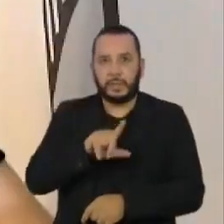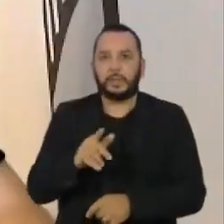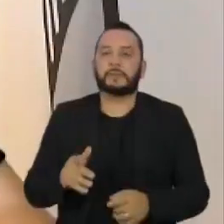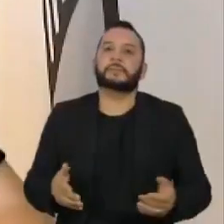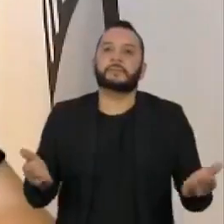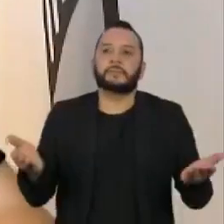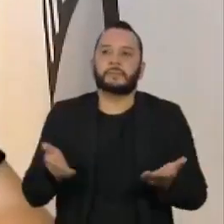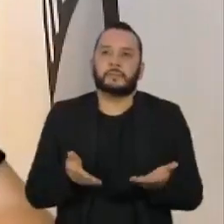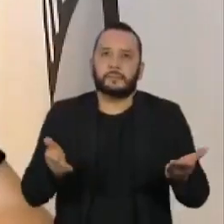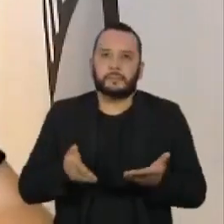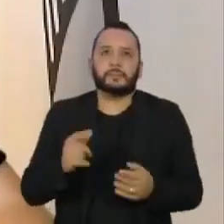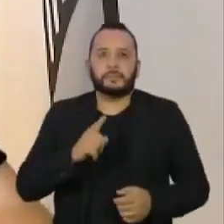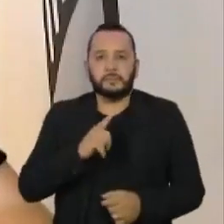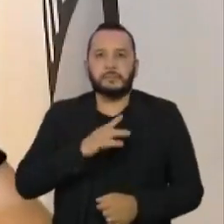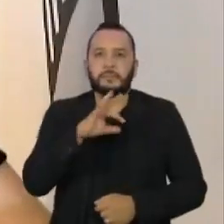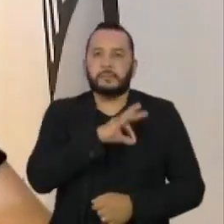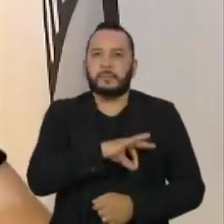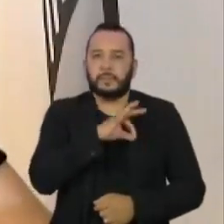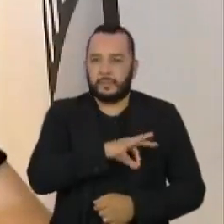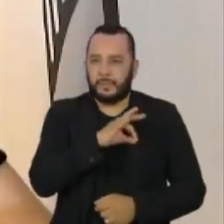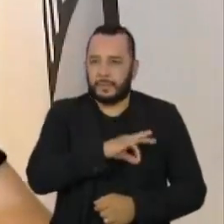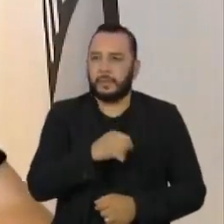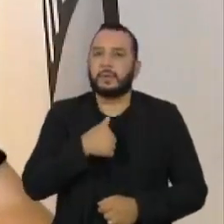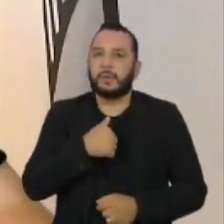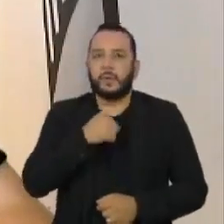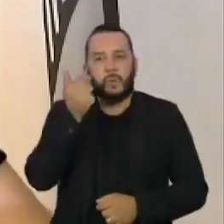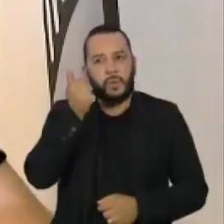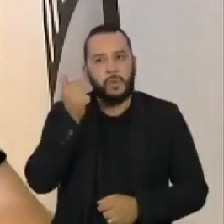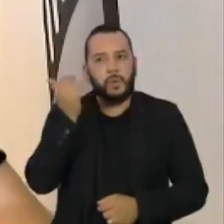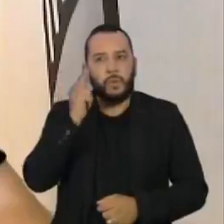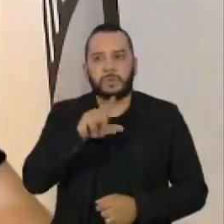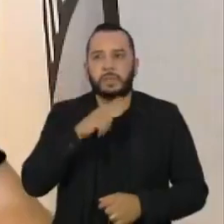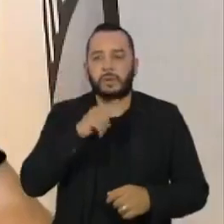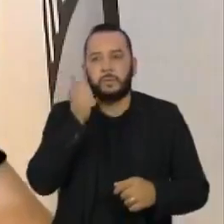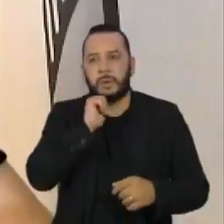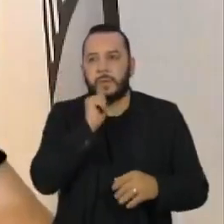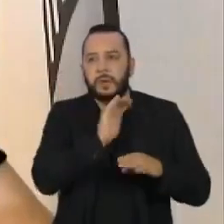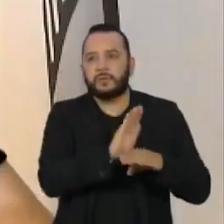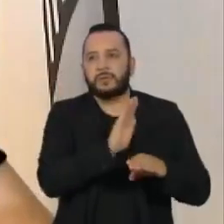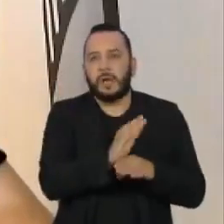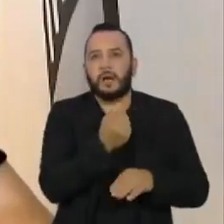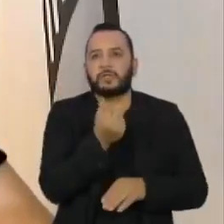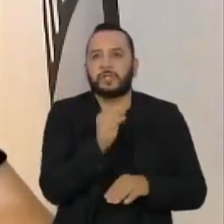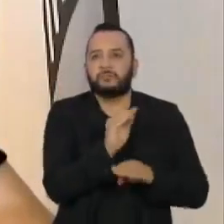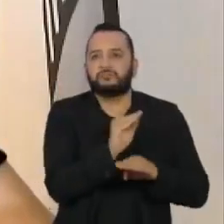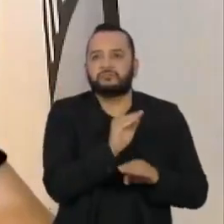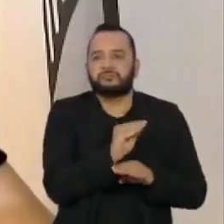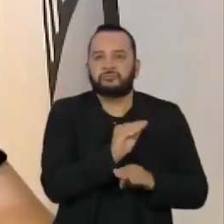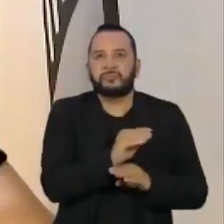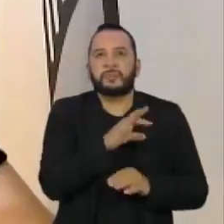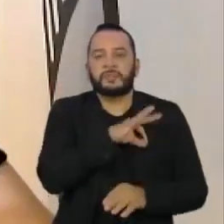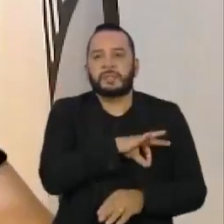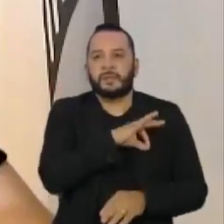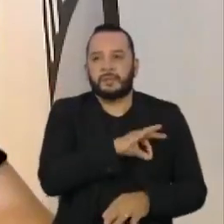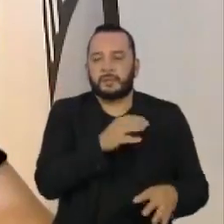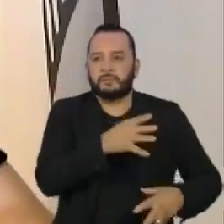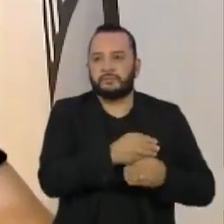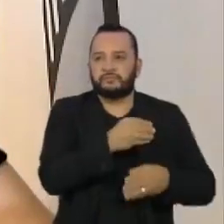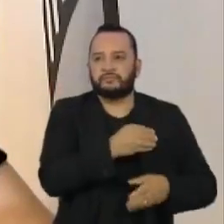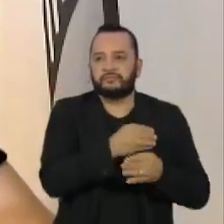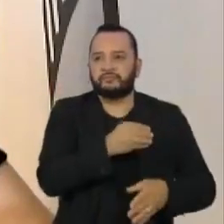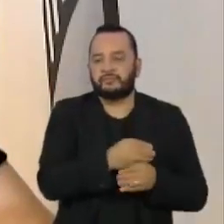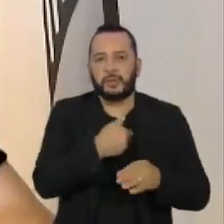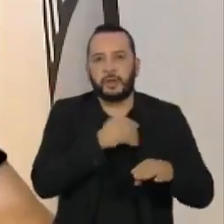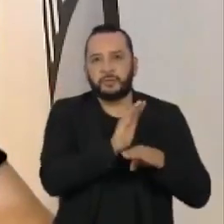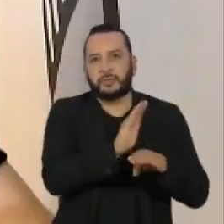que eu estou ganhando um salário jogando Free Fire, consigo ajudar minha mãe, dando um dinheiro para casa, ajudar na renda também. E eu consigo